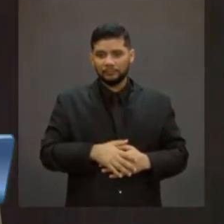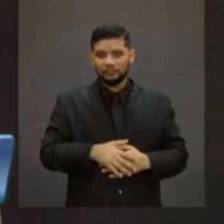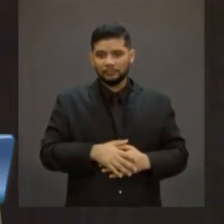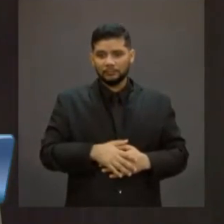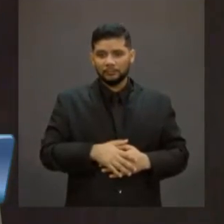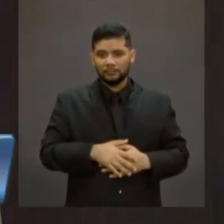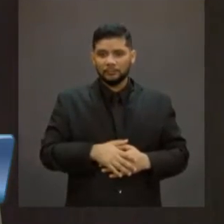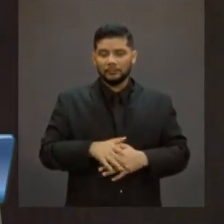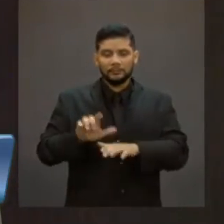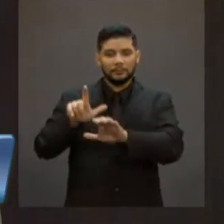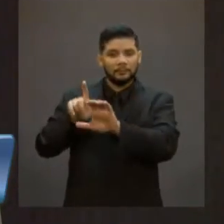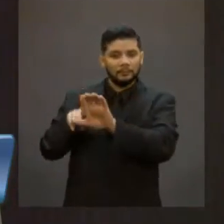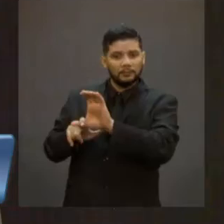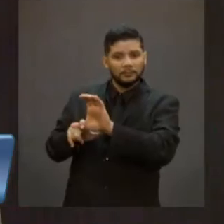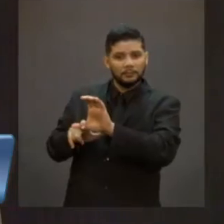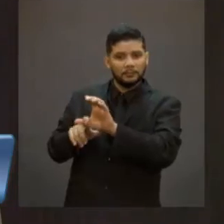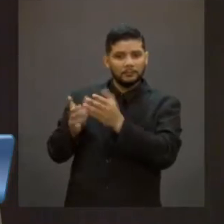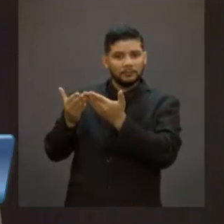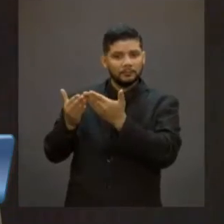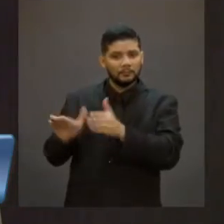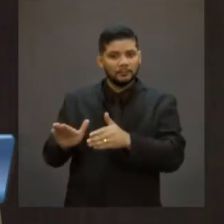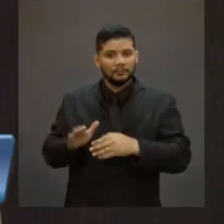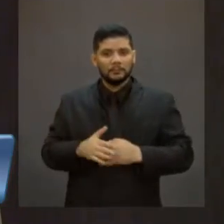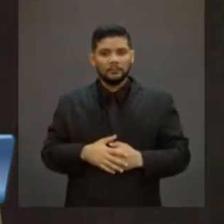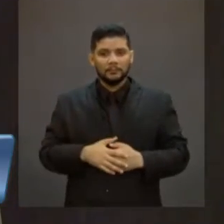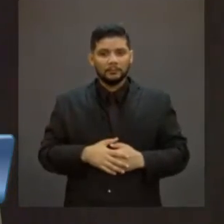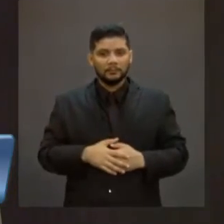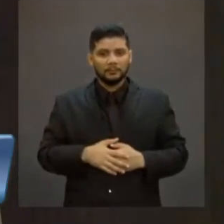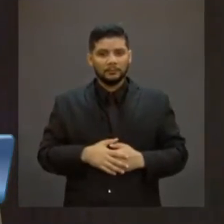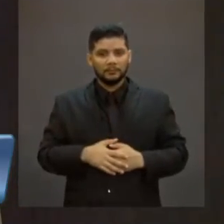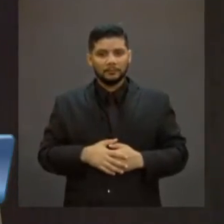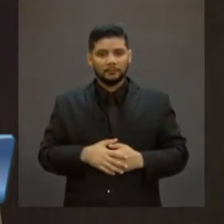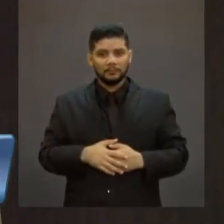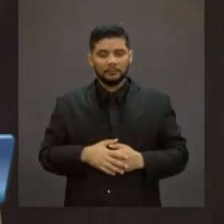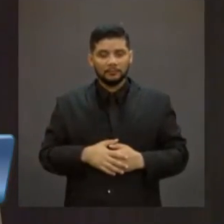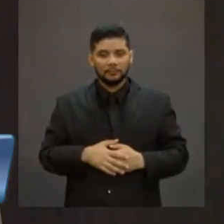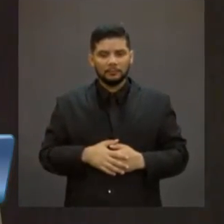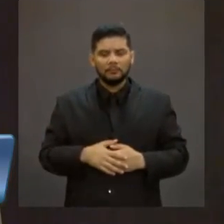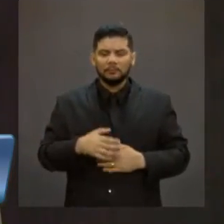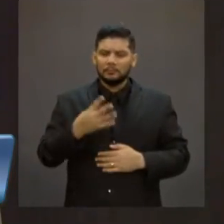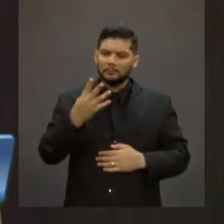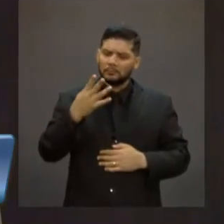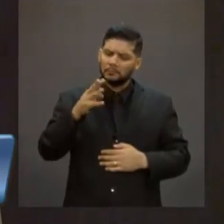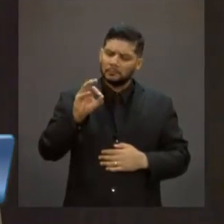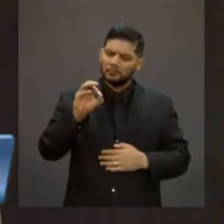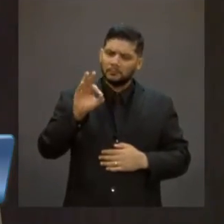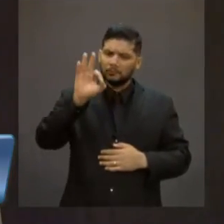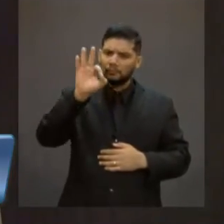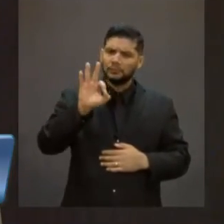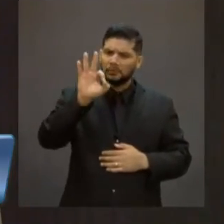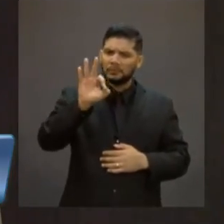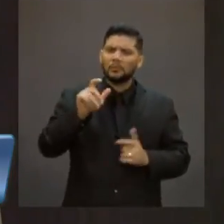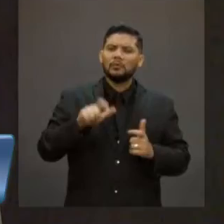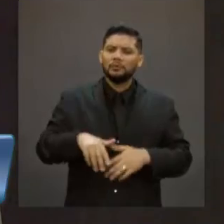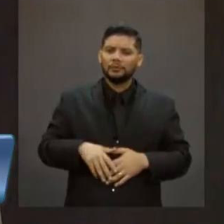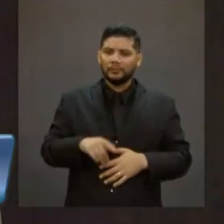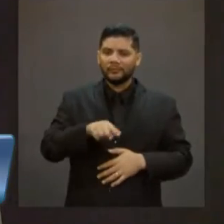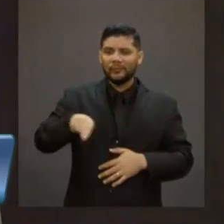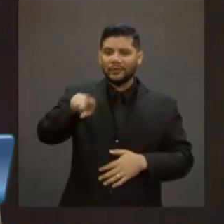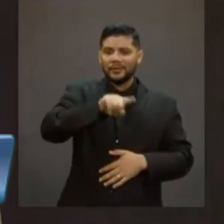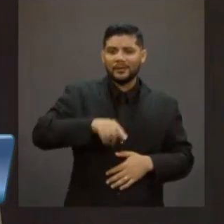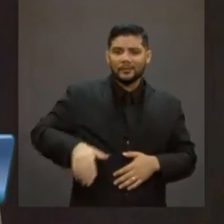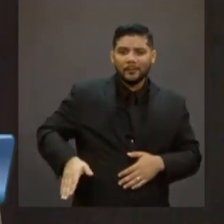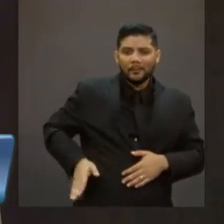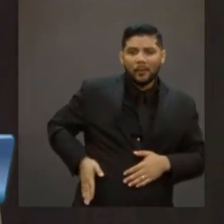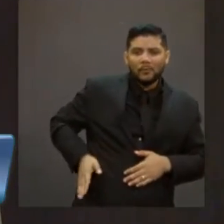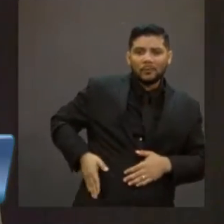da dívida pública. Para o nosso ouvinte entender, isso é dinheiro que sai, portanto, do seu bolso, via impostos, e quem mais paga imposto não é o